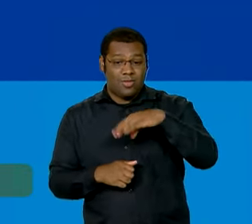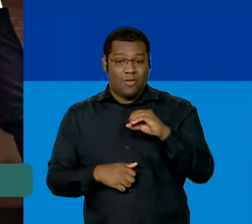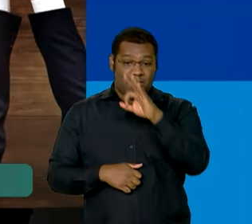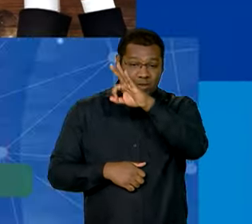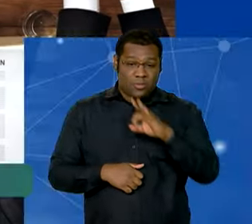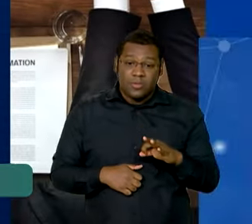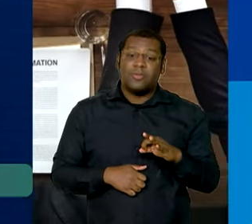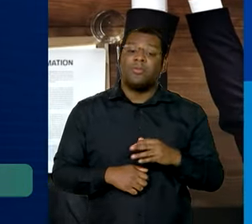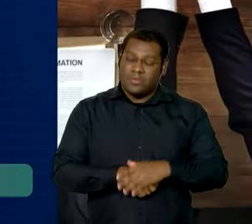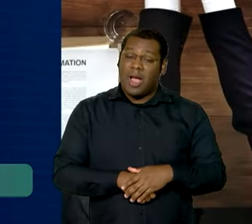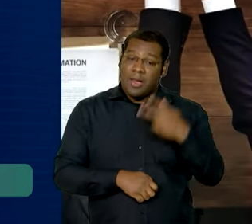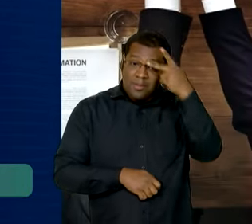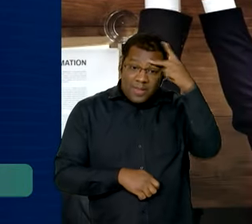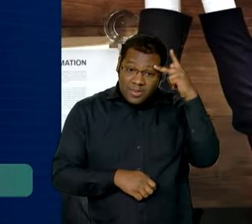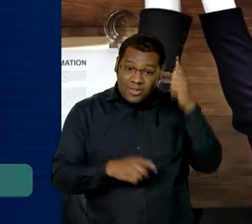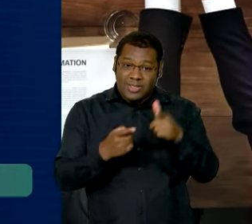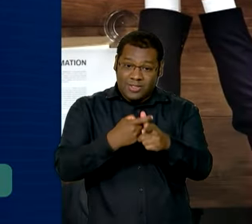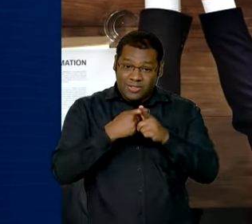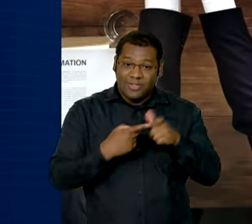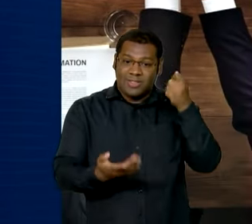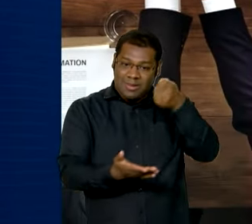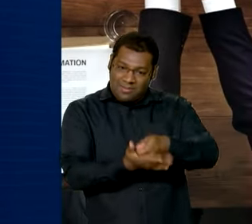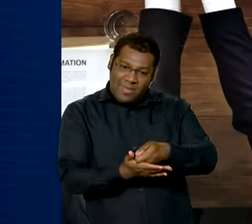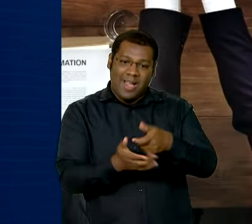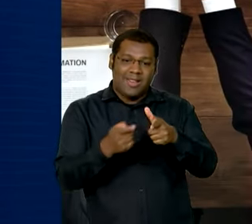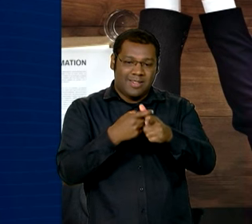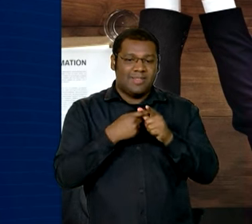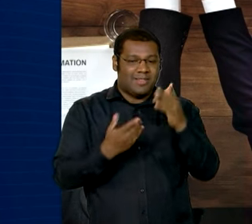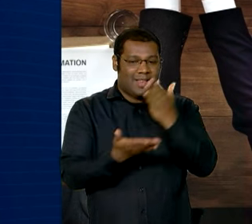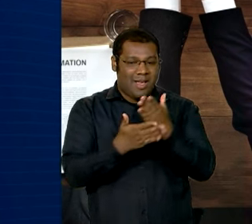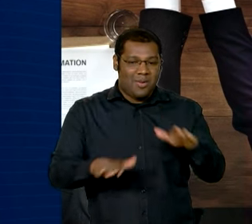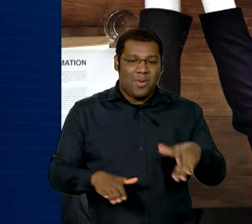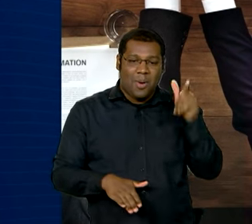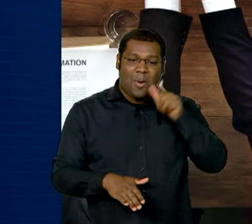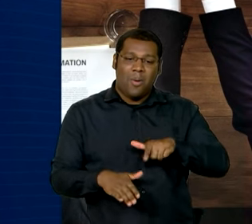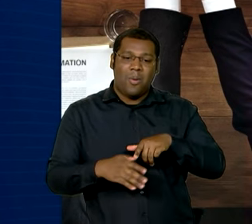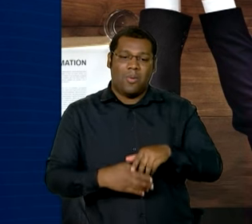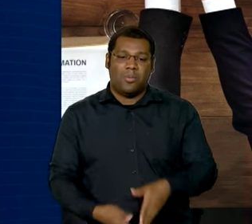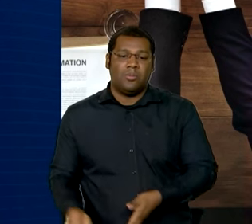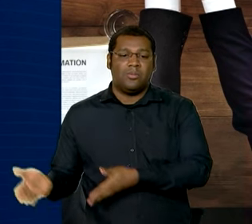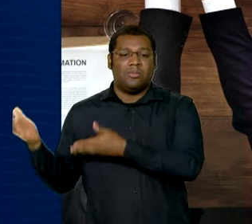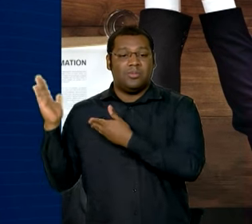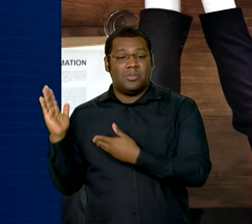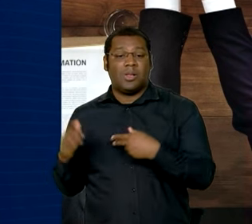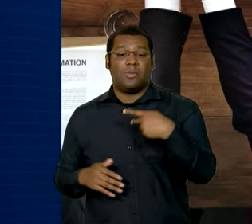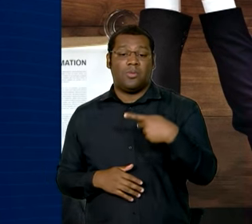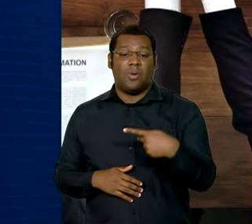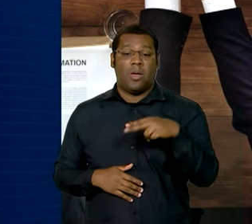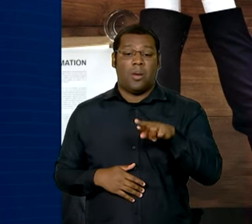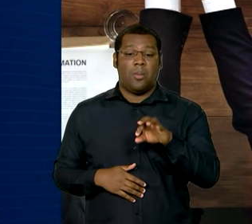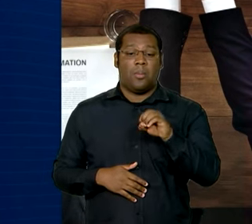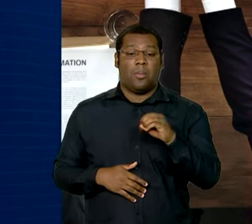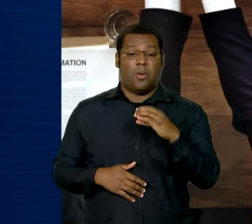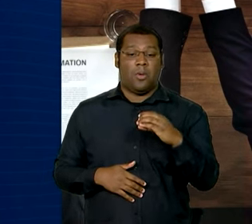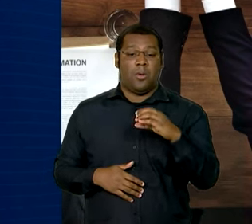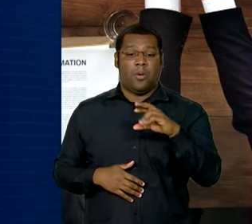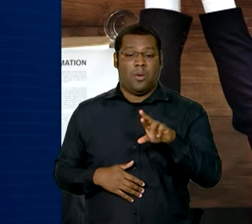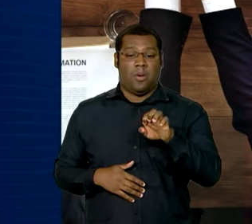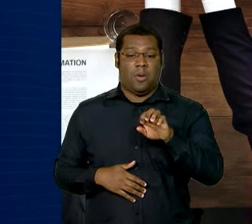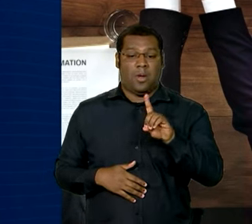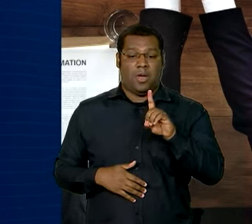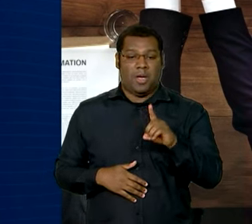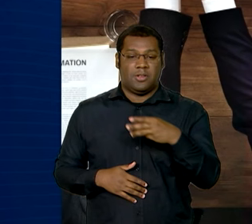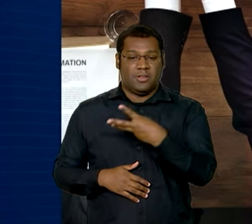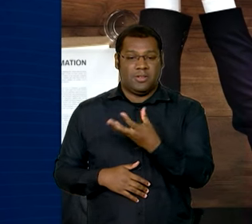O Acredita no Seu Negócio traz também o Procred 360, uma política de